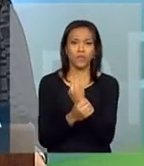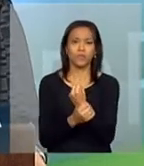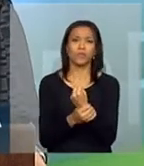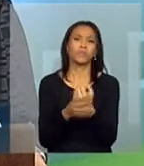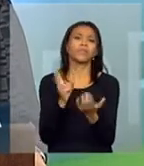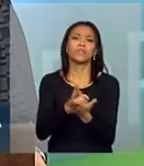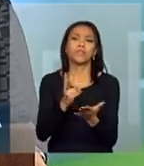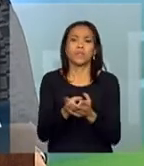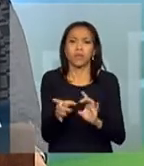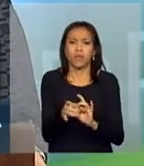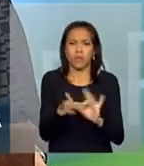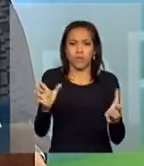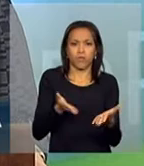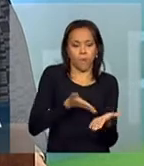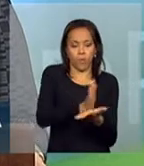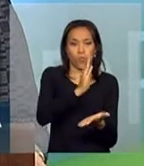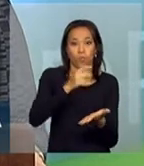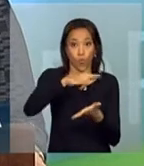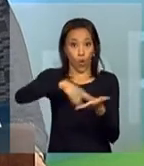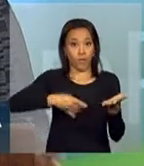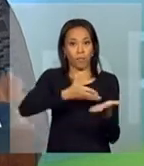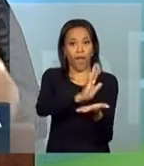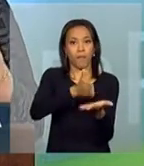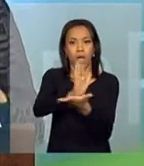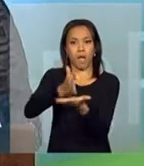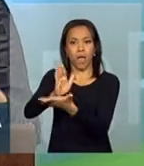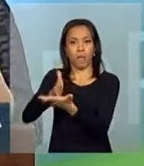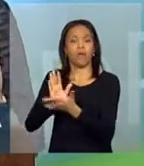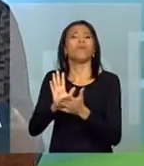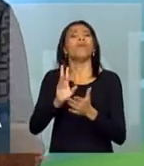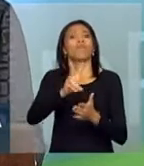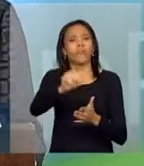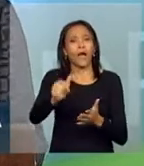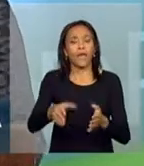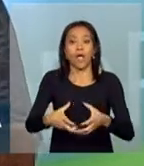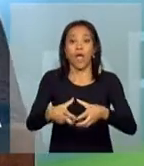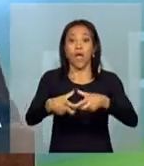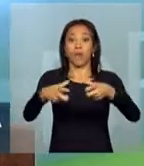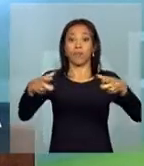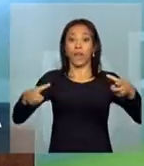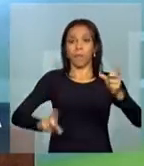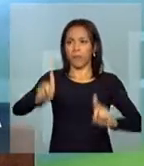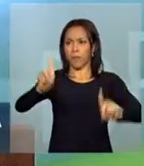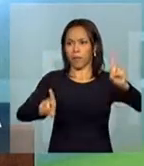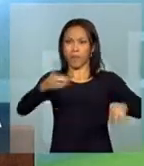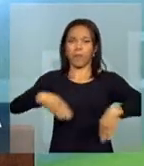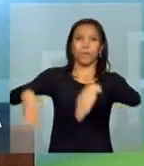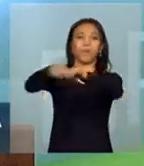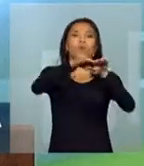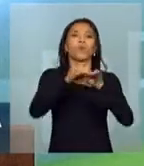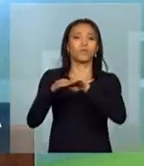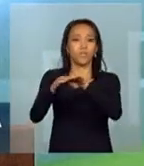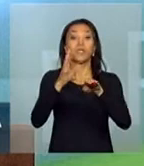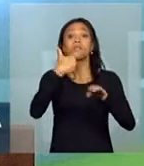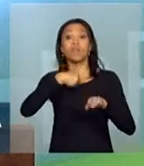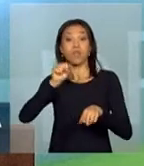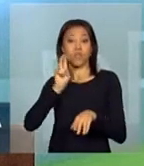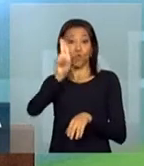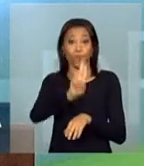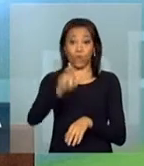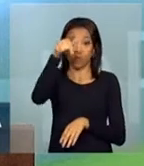autorizações, ela não só vai ampliar a concorrência entre os prestadores de serviços